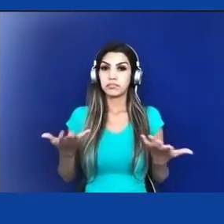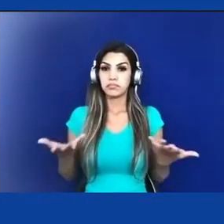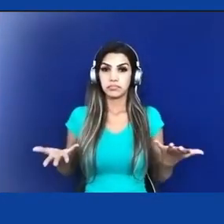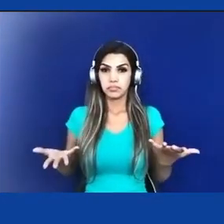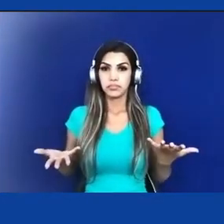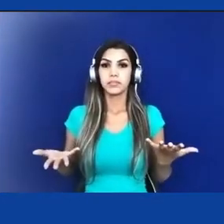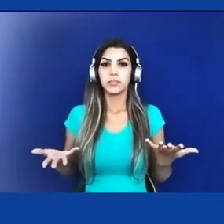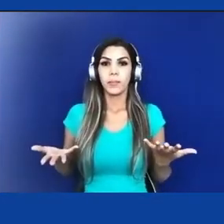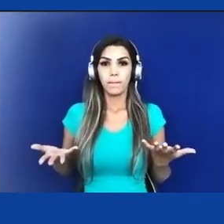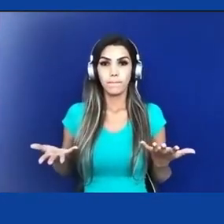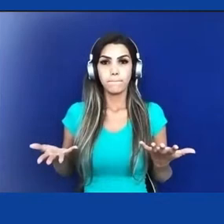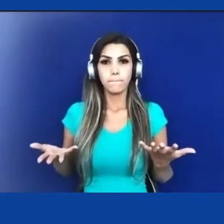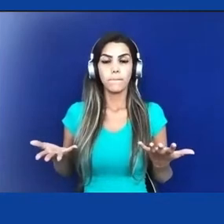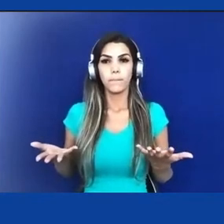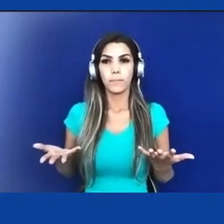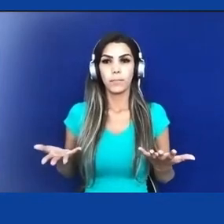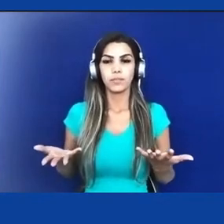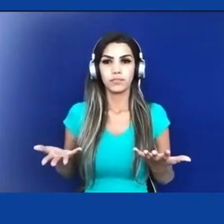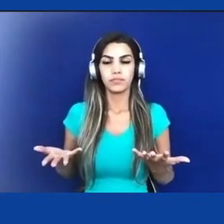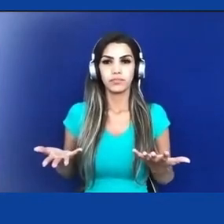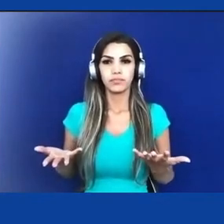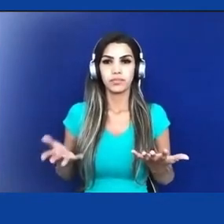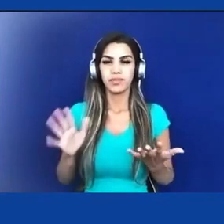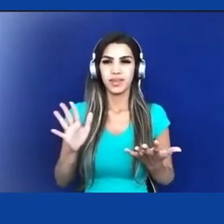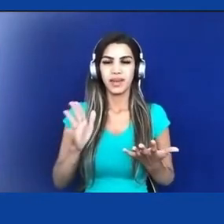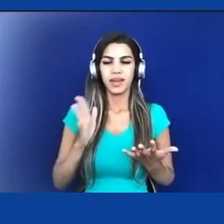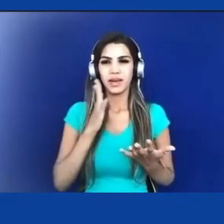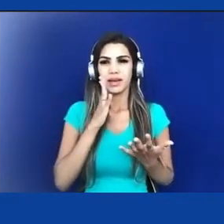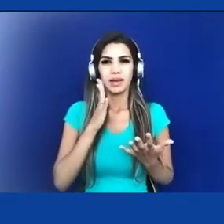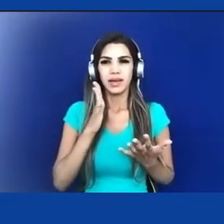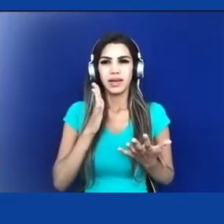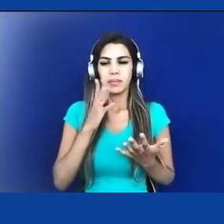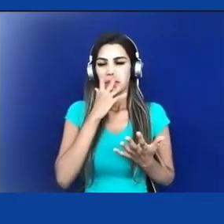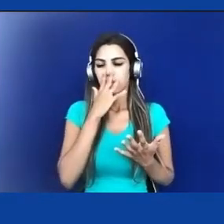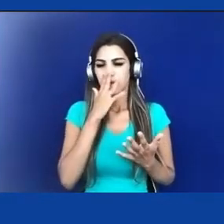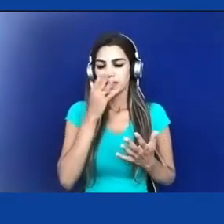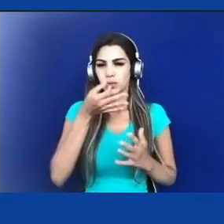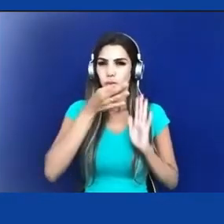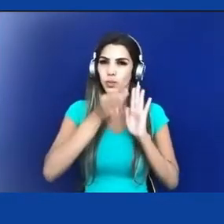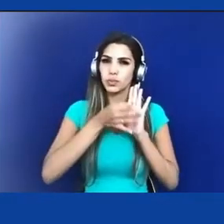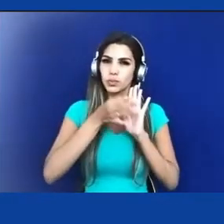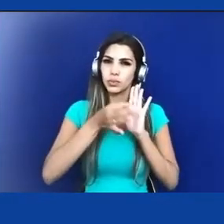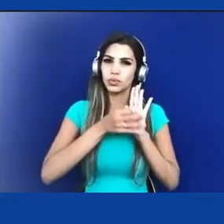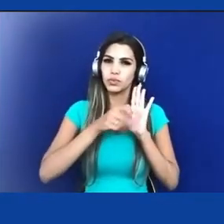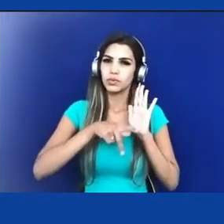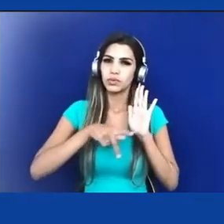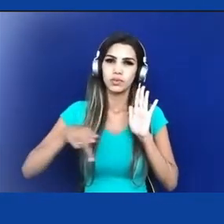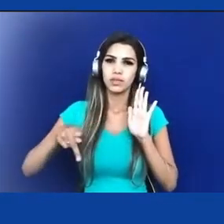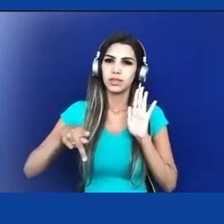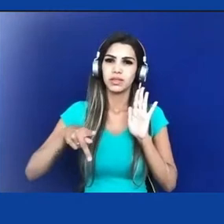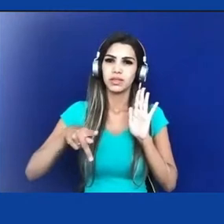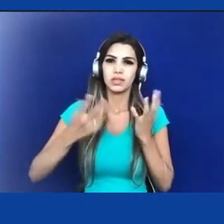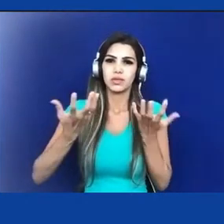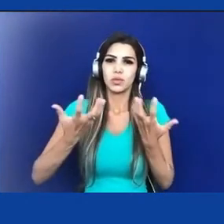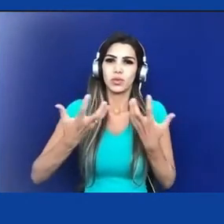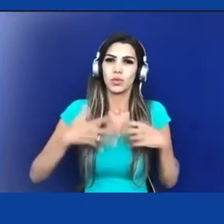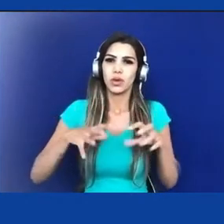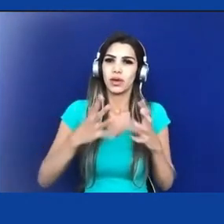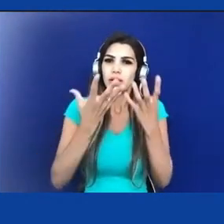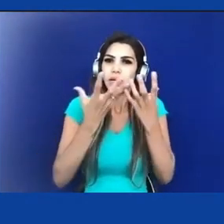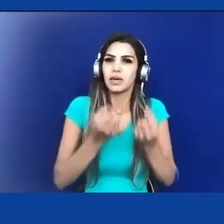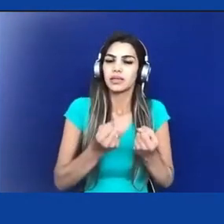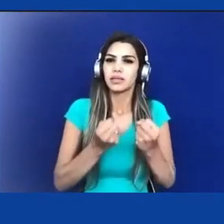interessado em lidar com a diferença. Para mim é muito interessante que o Bolsonaro,